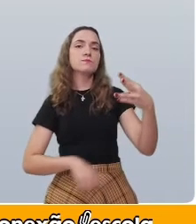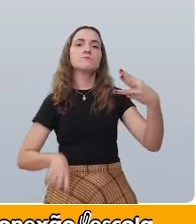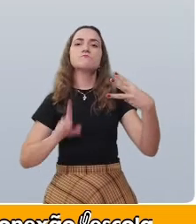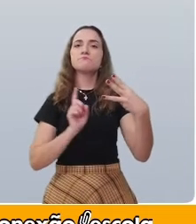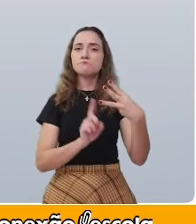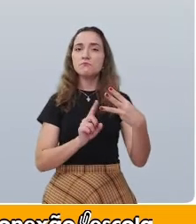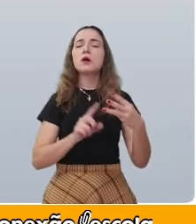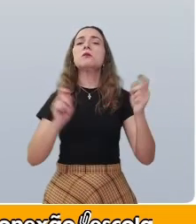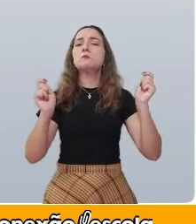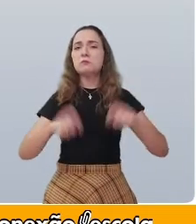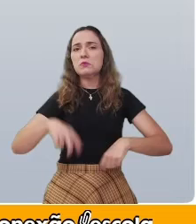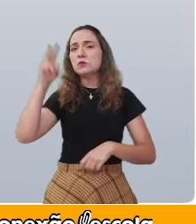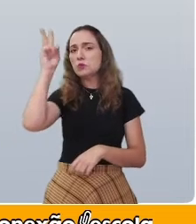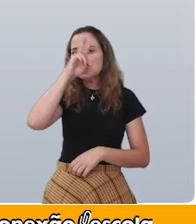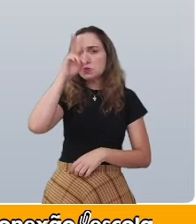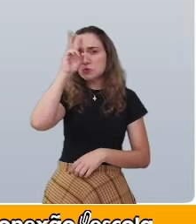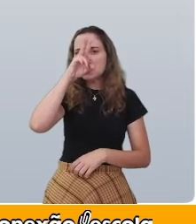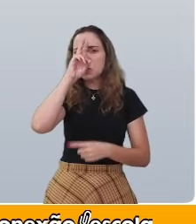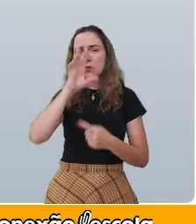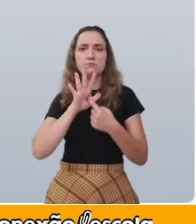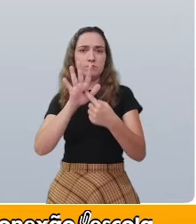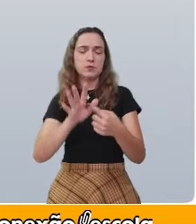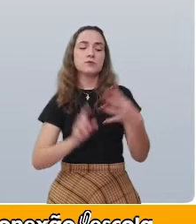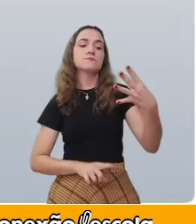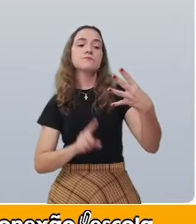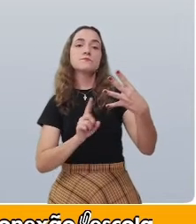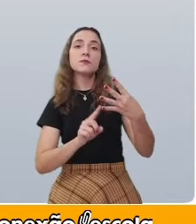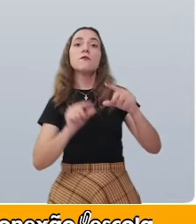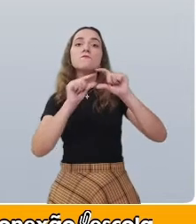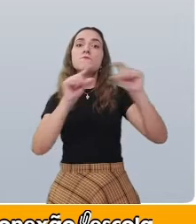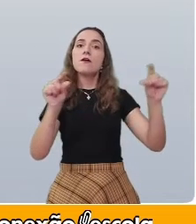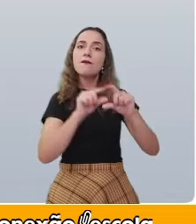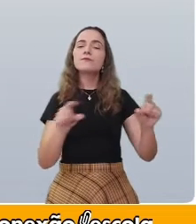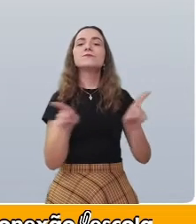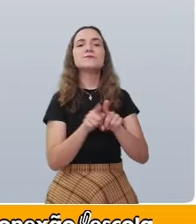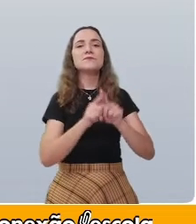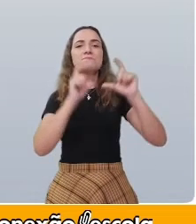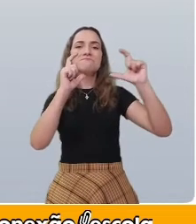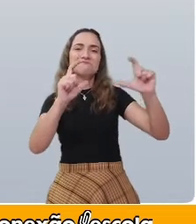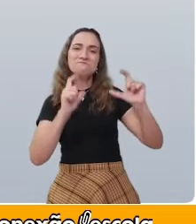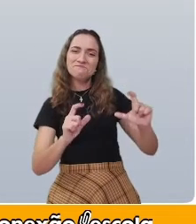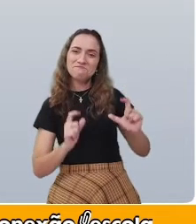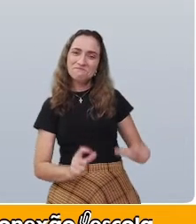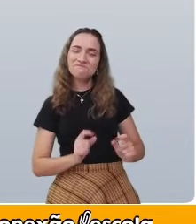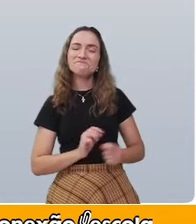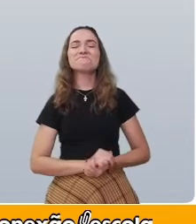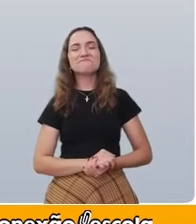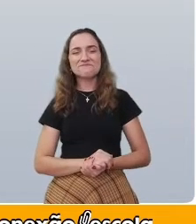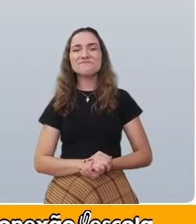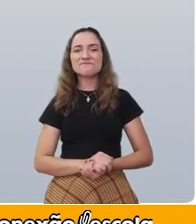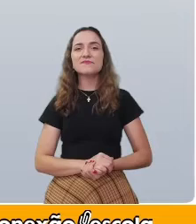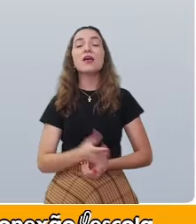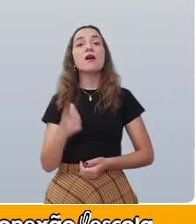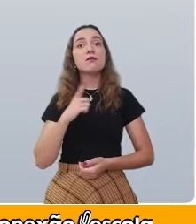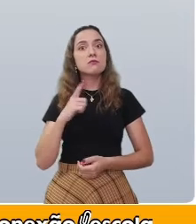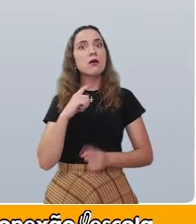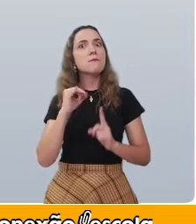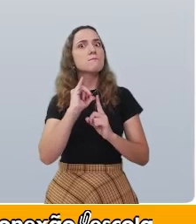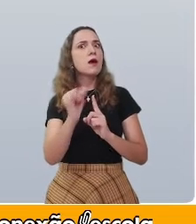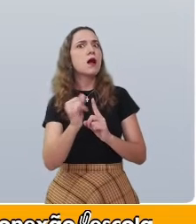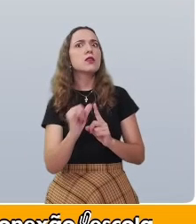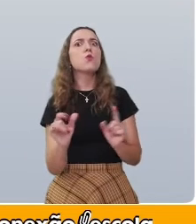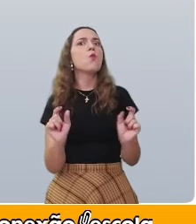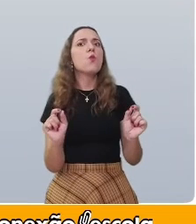pode apresentar uma história, possui versos e estrofes. Existem parlendas